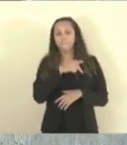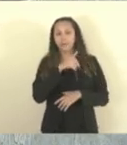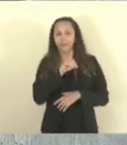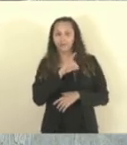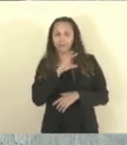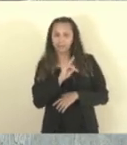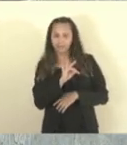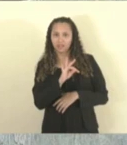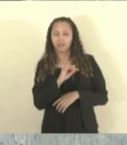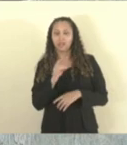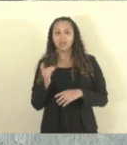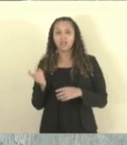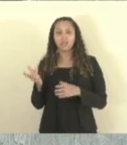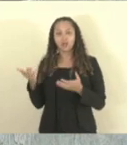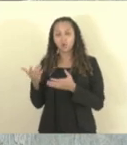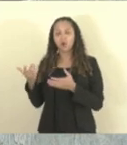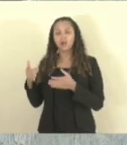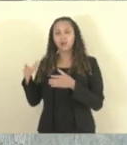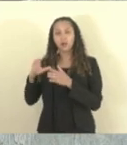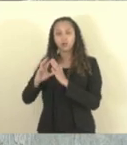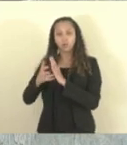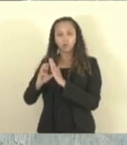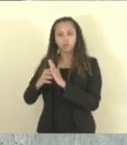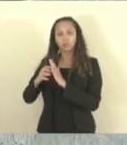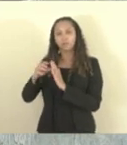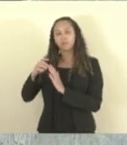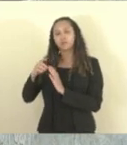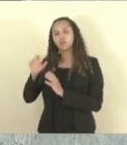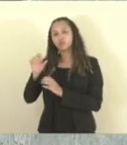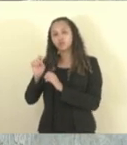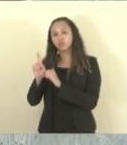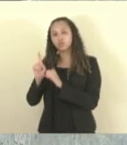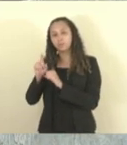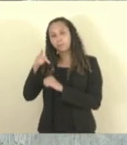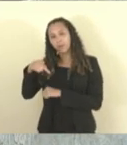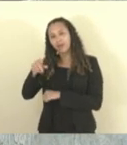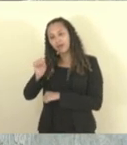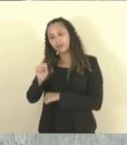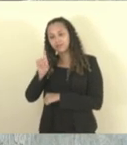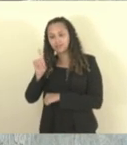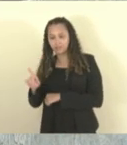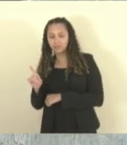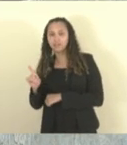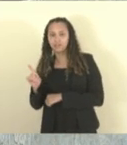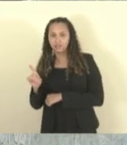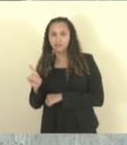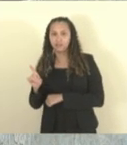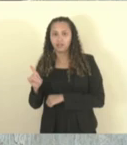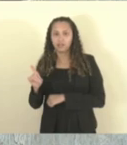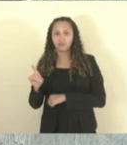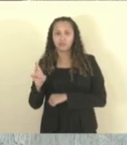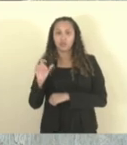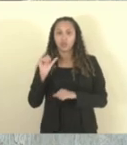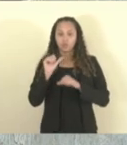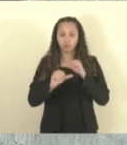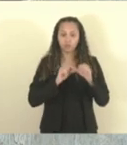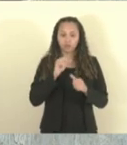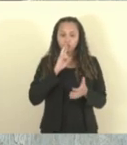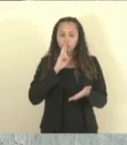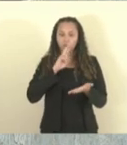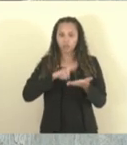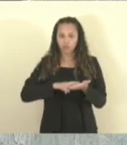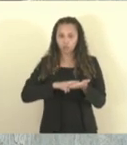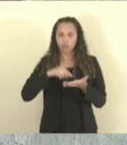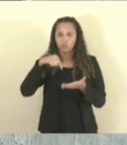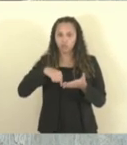filiação ao Partido Social Democrático, PSD, requerendo, por conseguinte, alteração dos registros desta